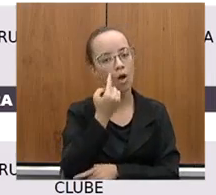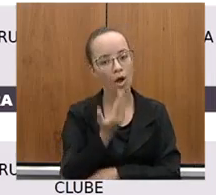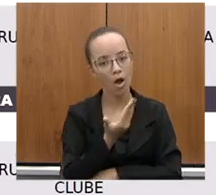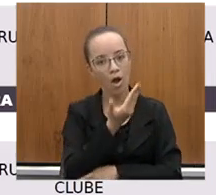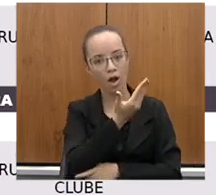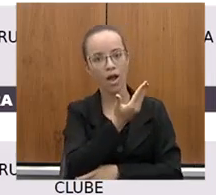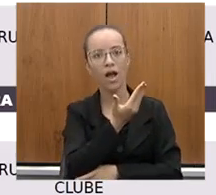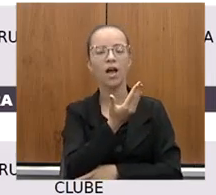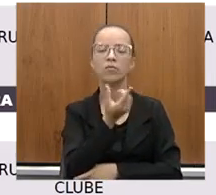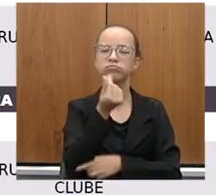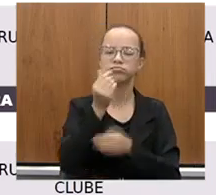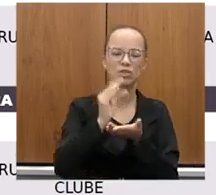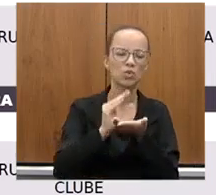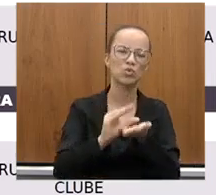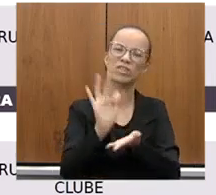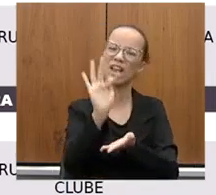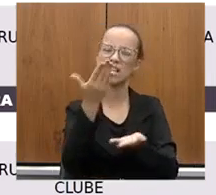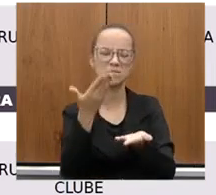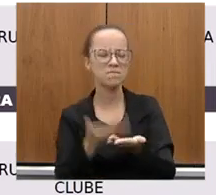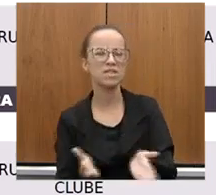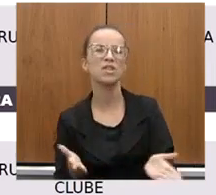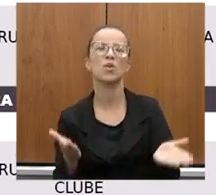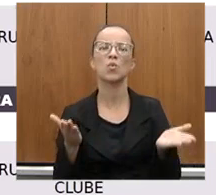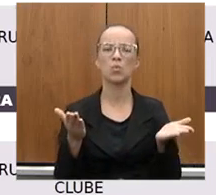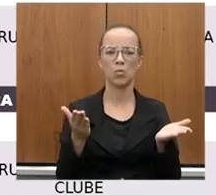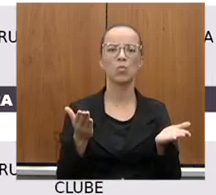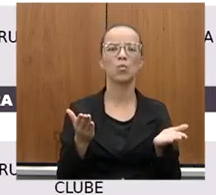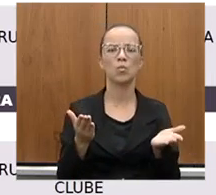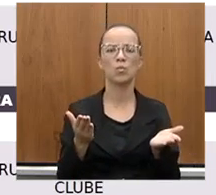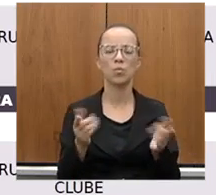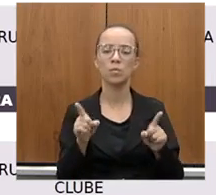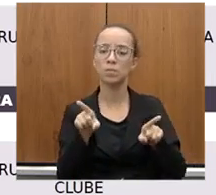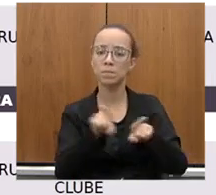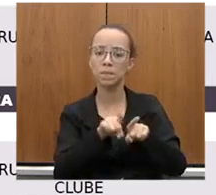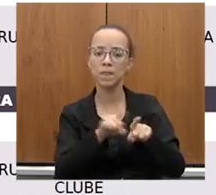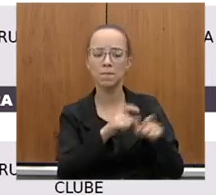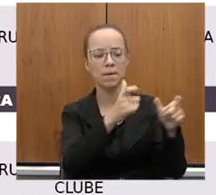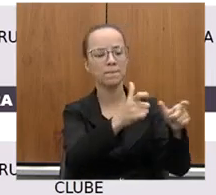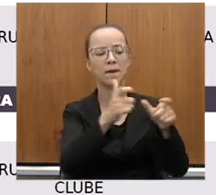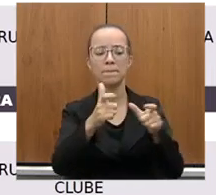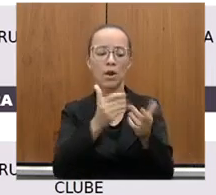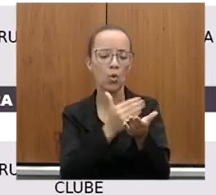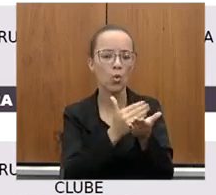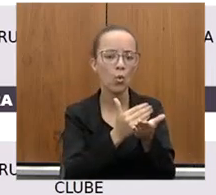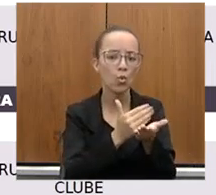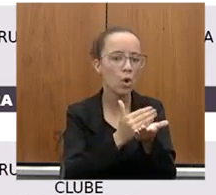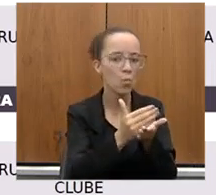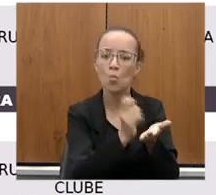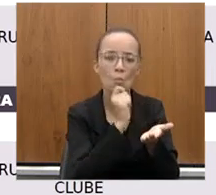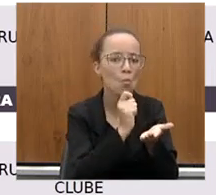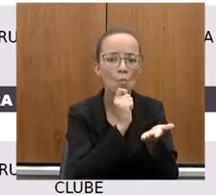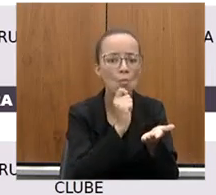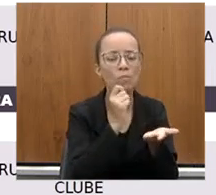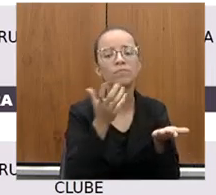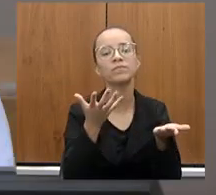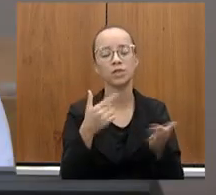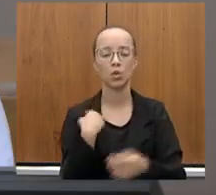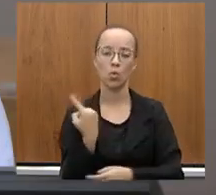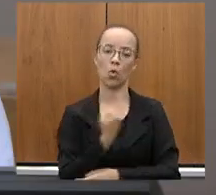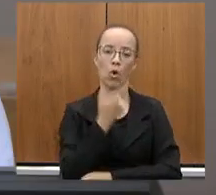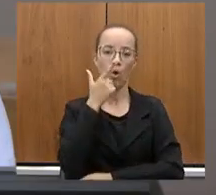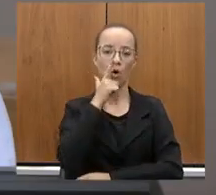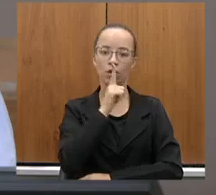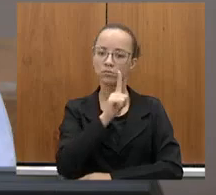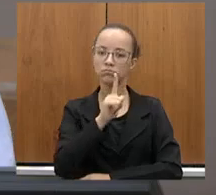recursos federais perdidos, desapropriações realizadas e obras não iniciadas, e aí conseguimos